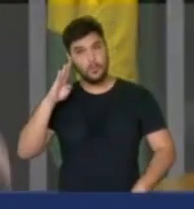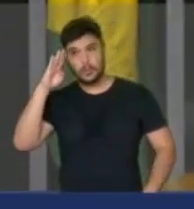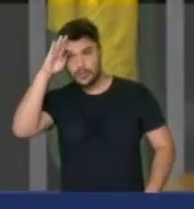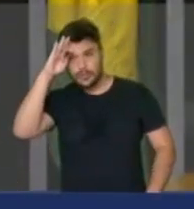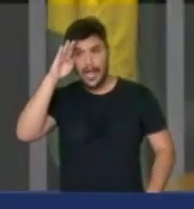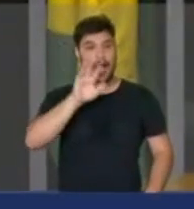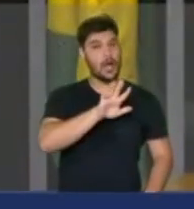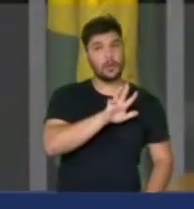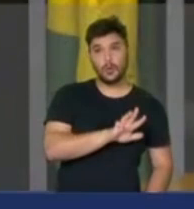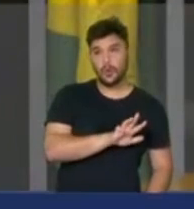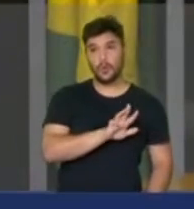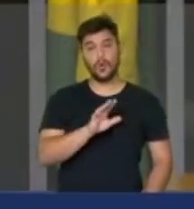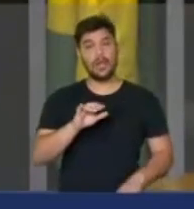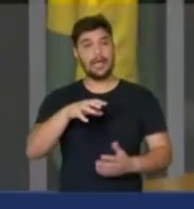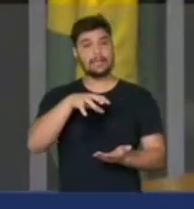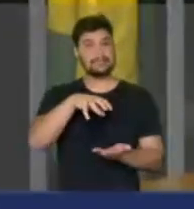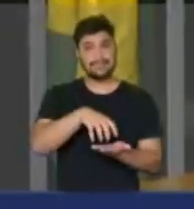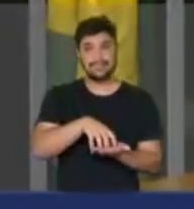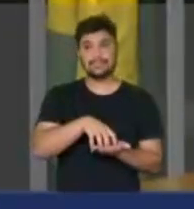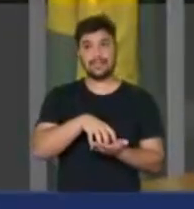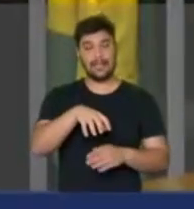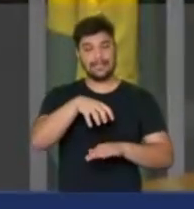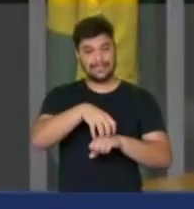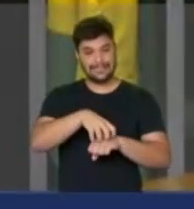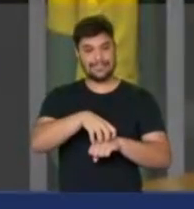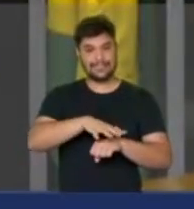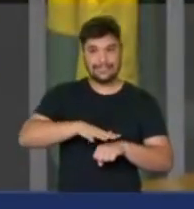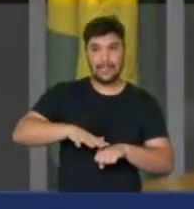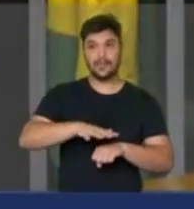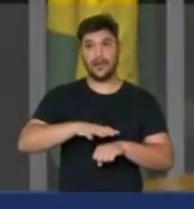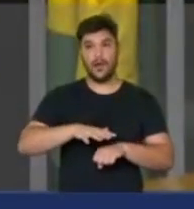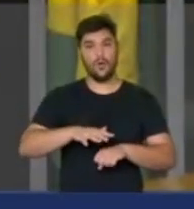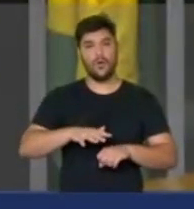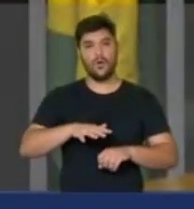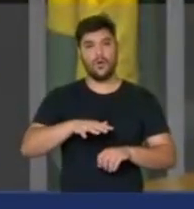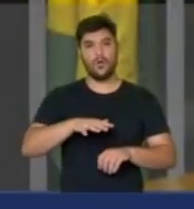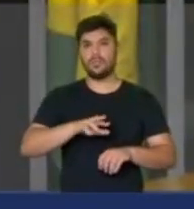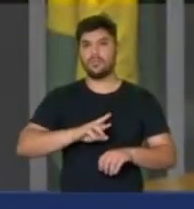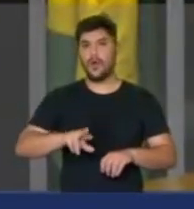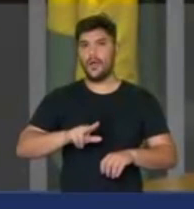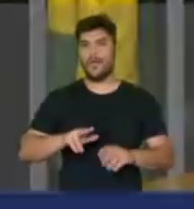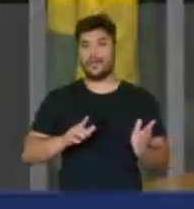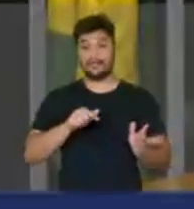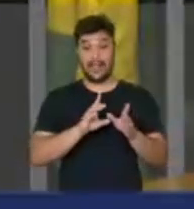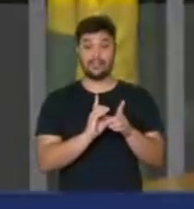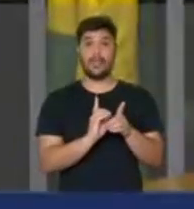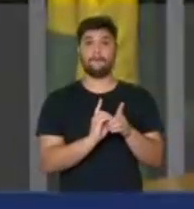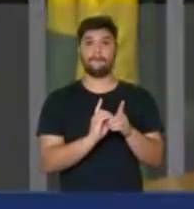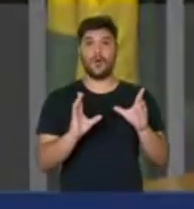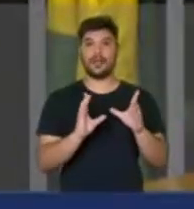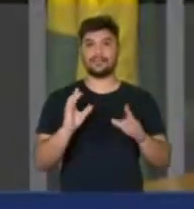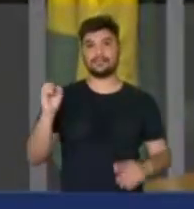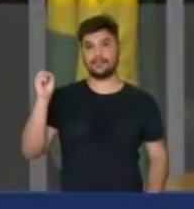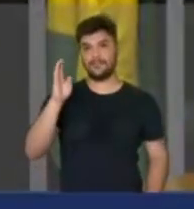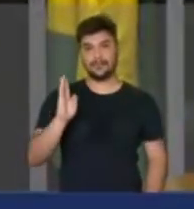ou do centrão, isso é uma questão da democracia brasileira. Quem deve falar de democracia e definir a